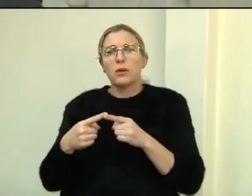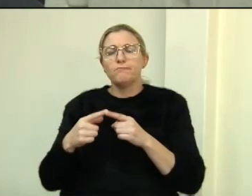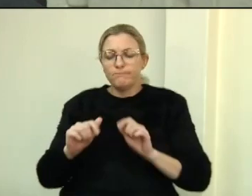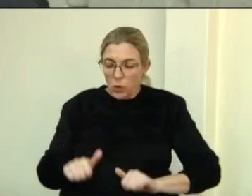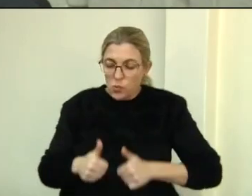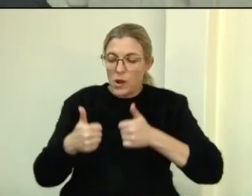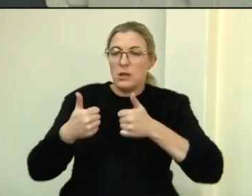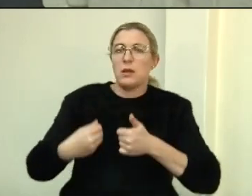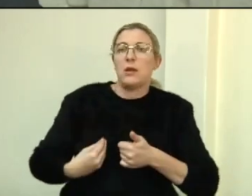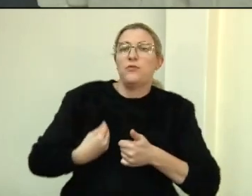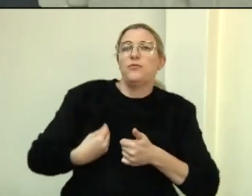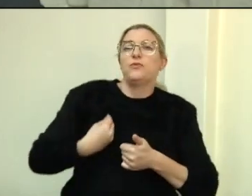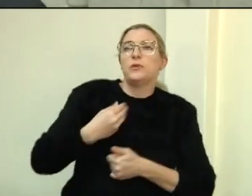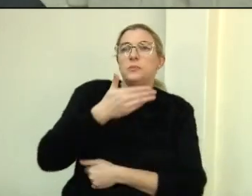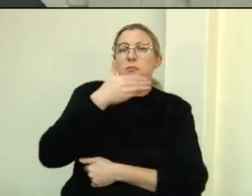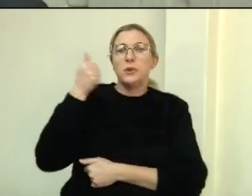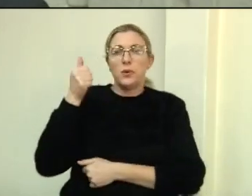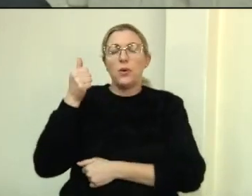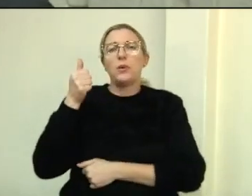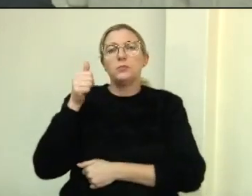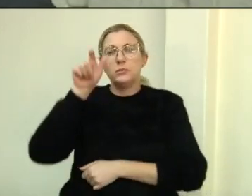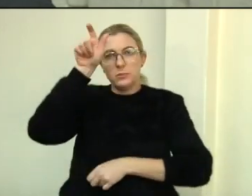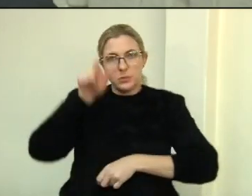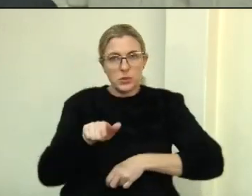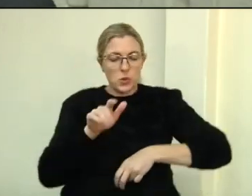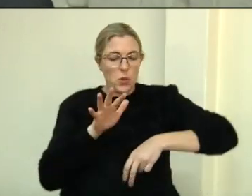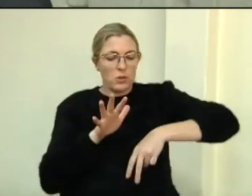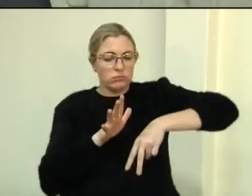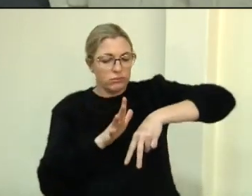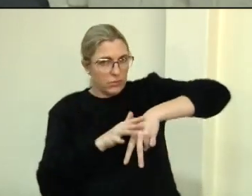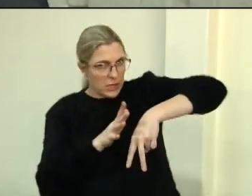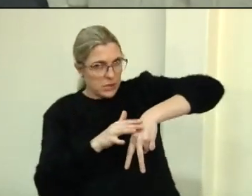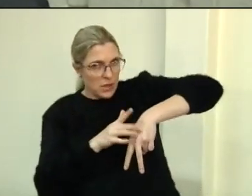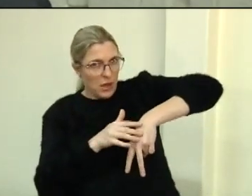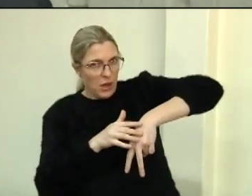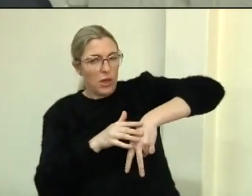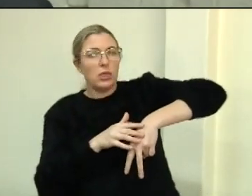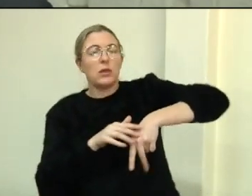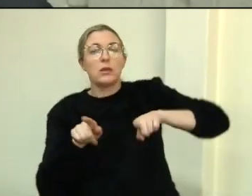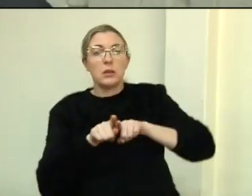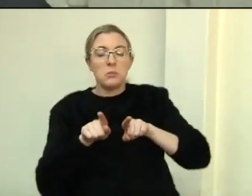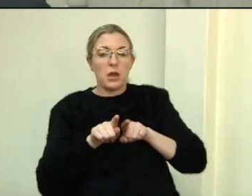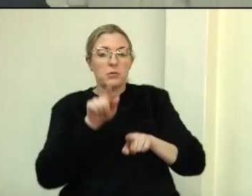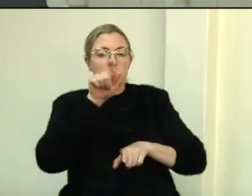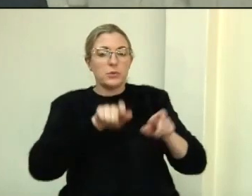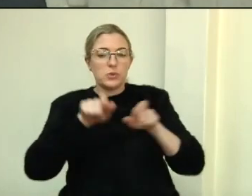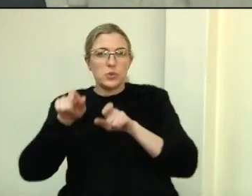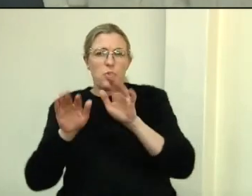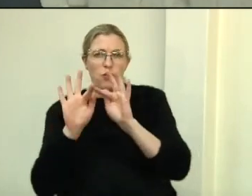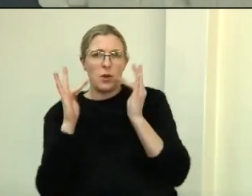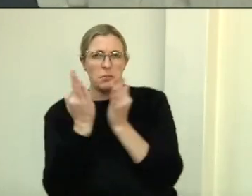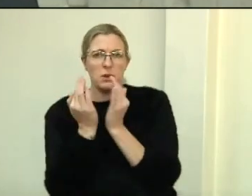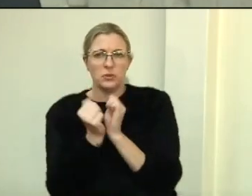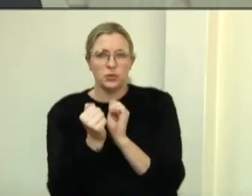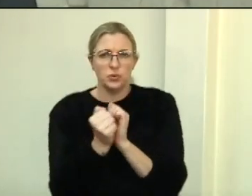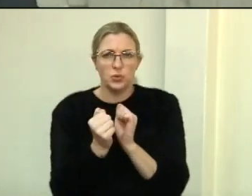Eu acho que hoje quem cuida, quem é cuidador hoje, quem é uma enfermeira, ou quem está no hospital hoje, sempre digo,